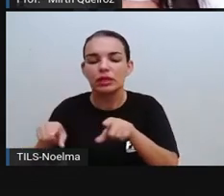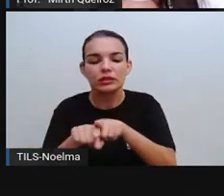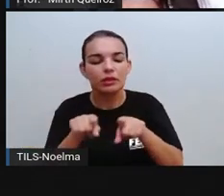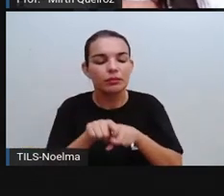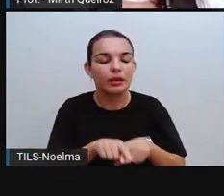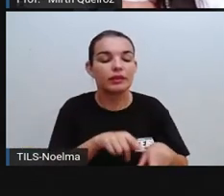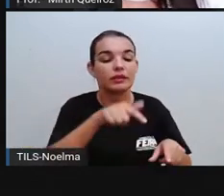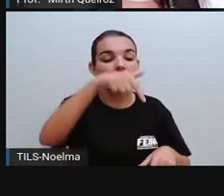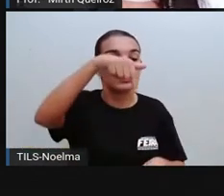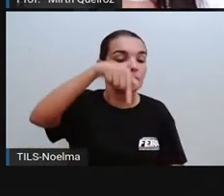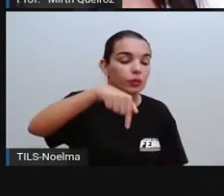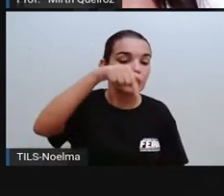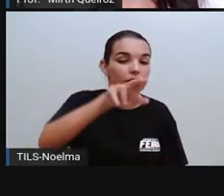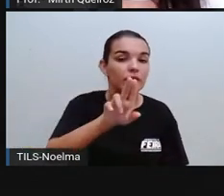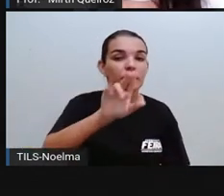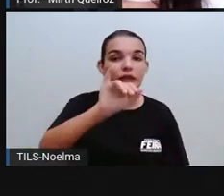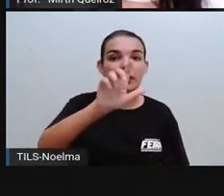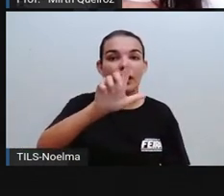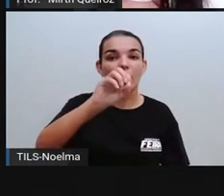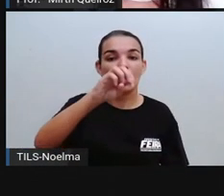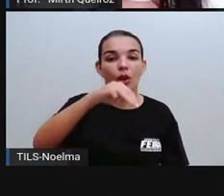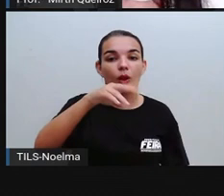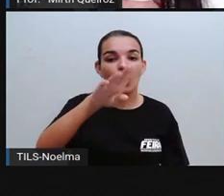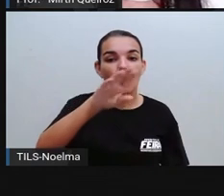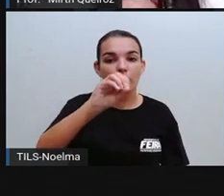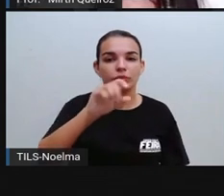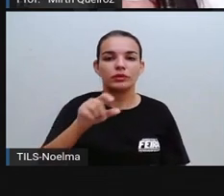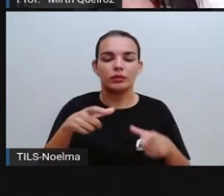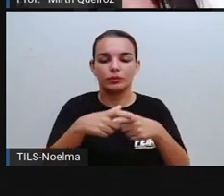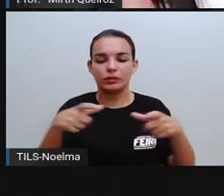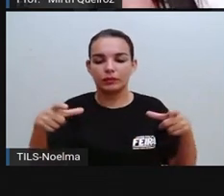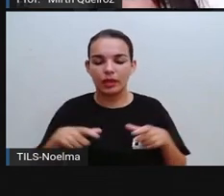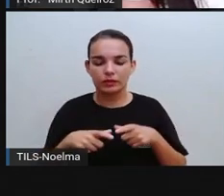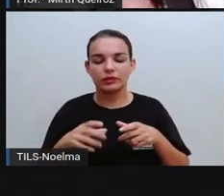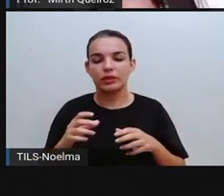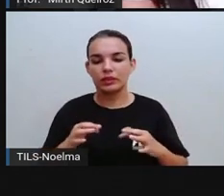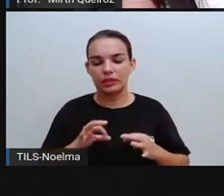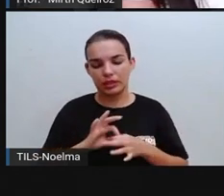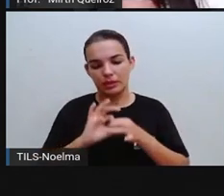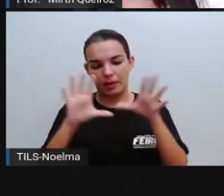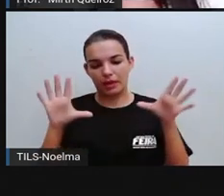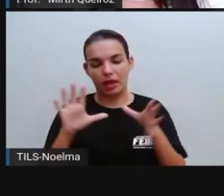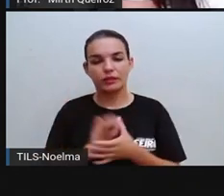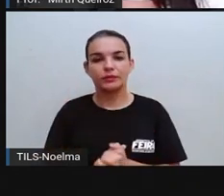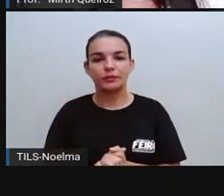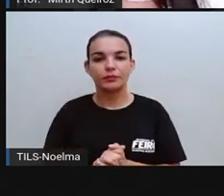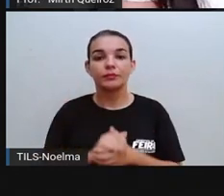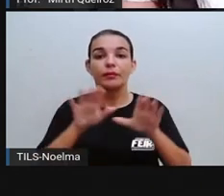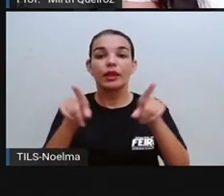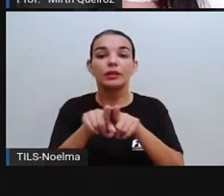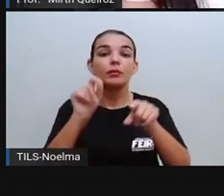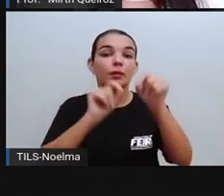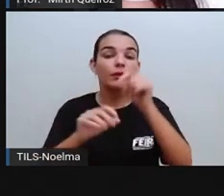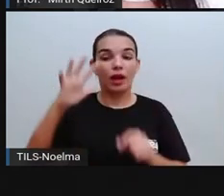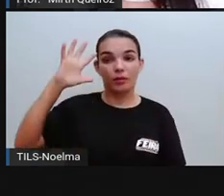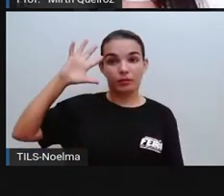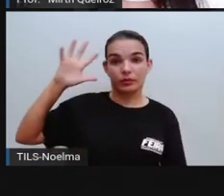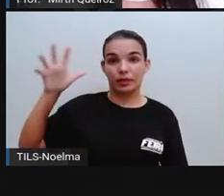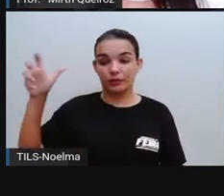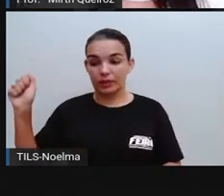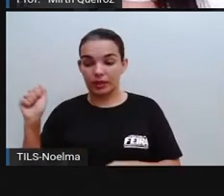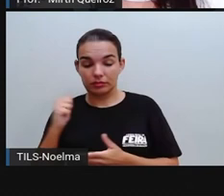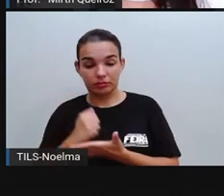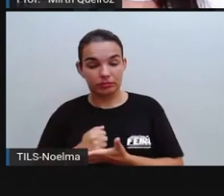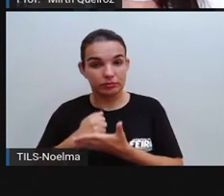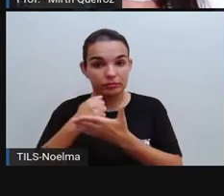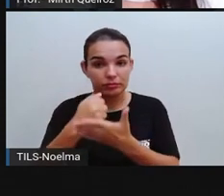quilombos, que eram os espaços de liberdade. Os africanos, eles introduziram alimentos aqui no